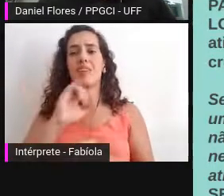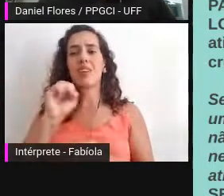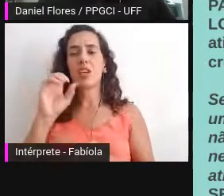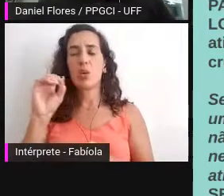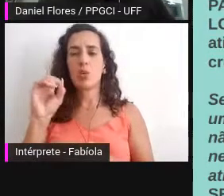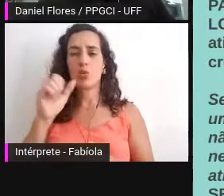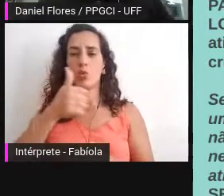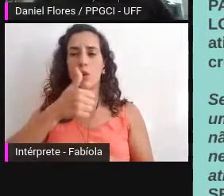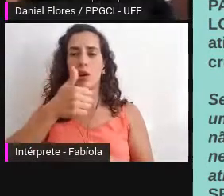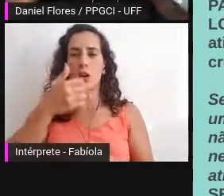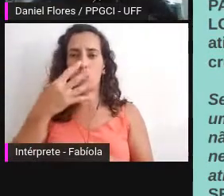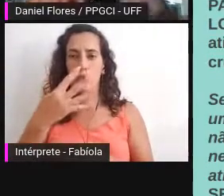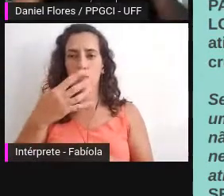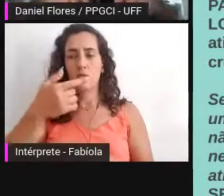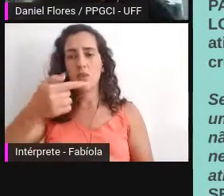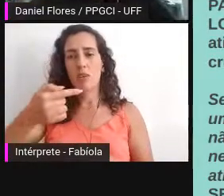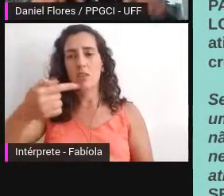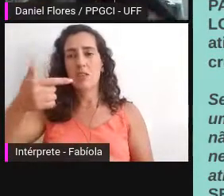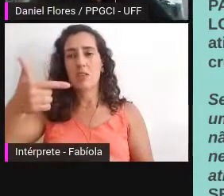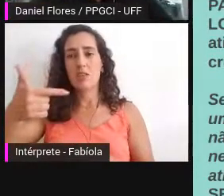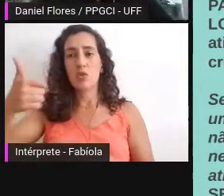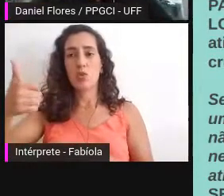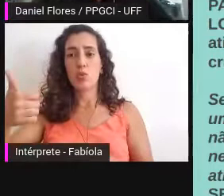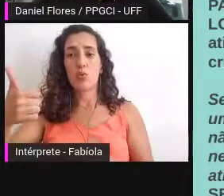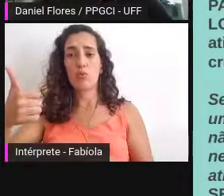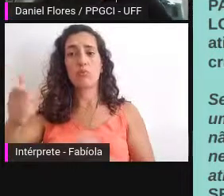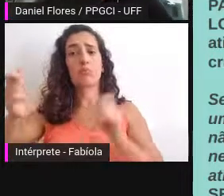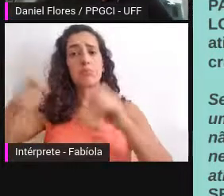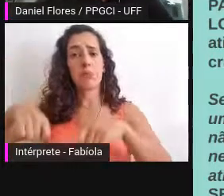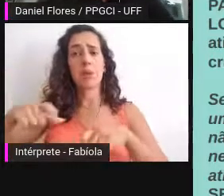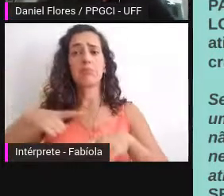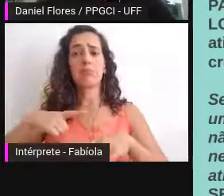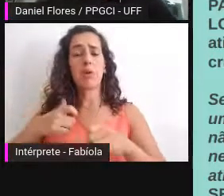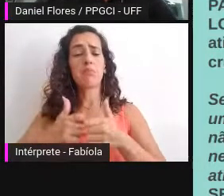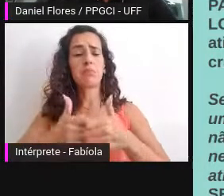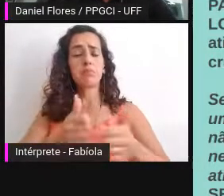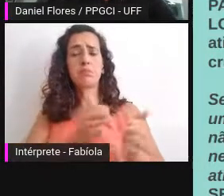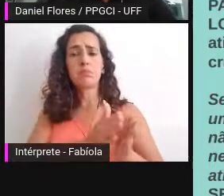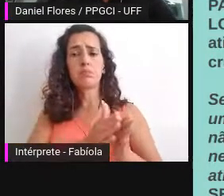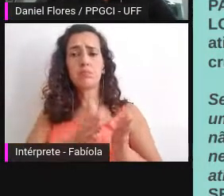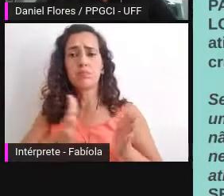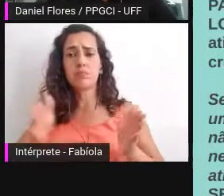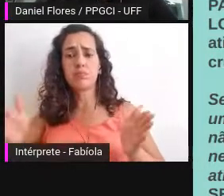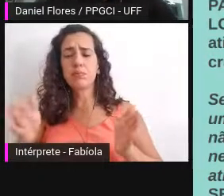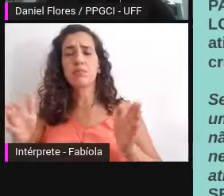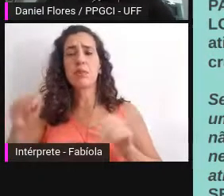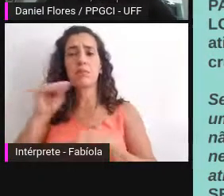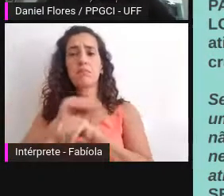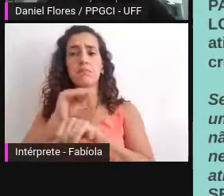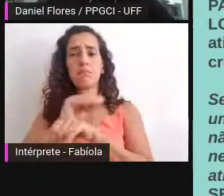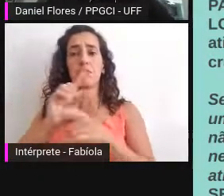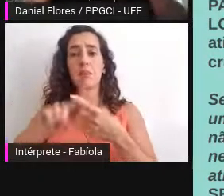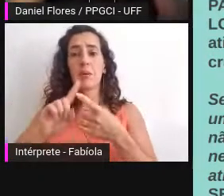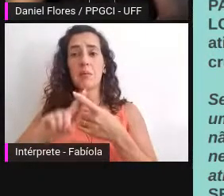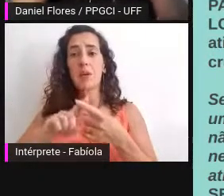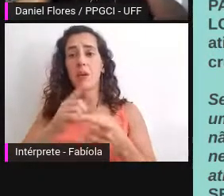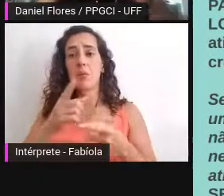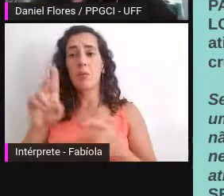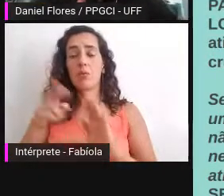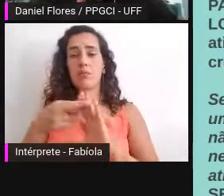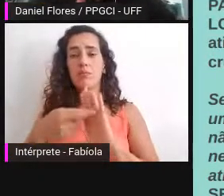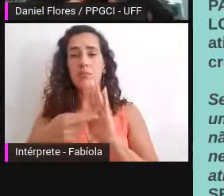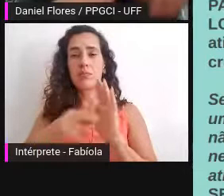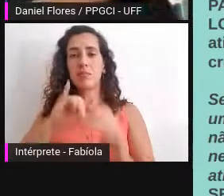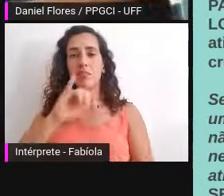14721 que é auditada e certificada pela ISO 16363 por uma